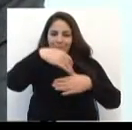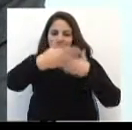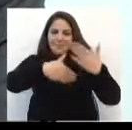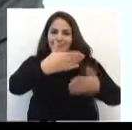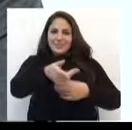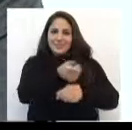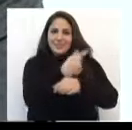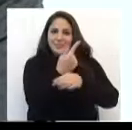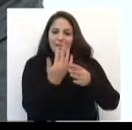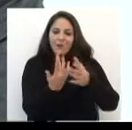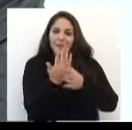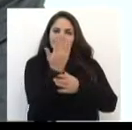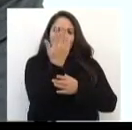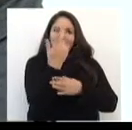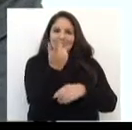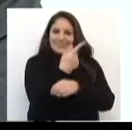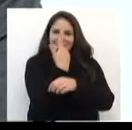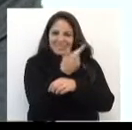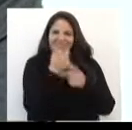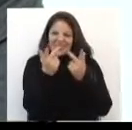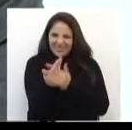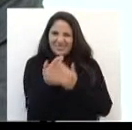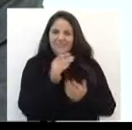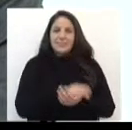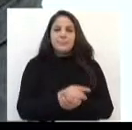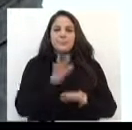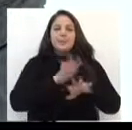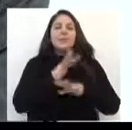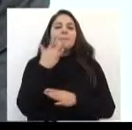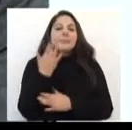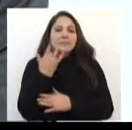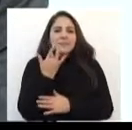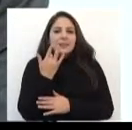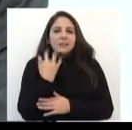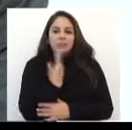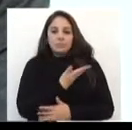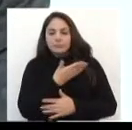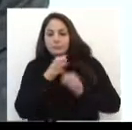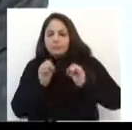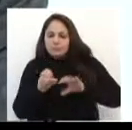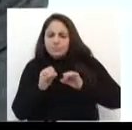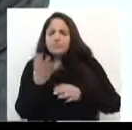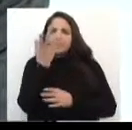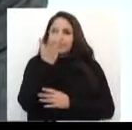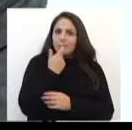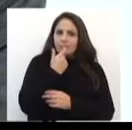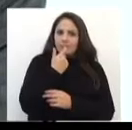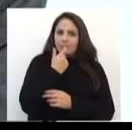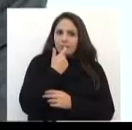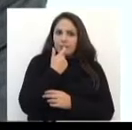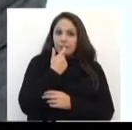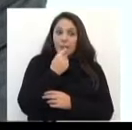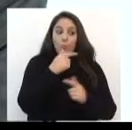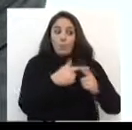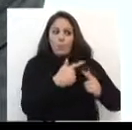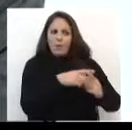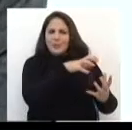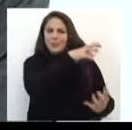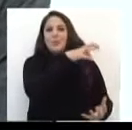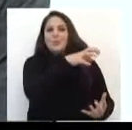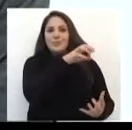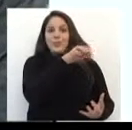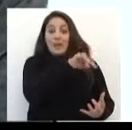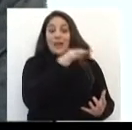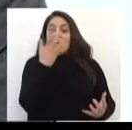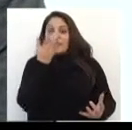É muito mais fácil hoje em dia, pelo menos é que me parece, conversar com crianças, né? Do que com adultos, porque as crianças, se você